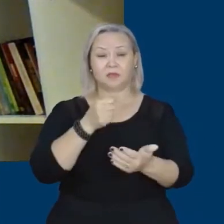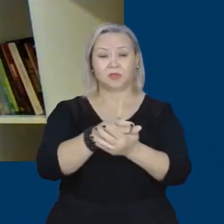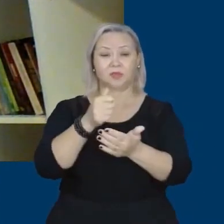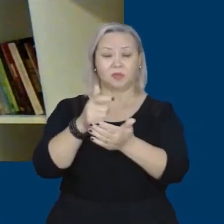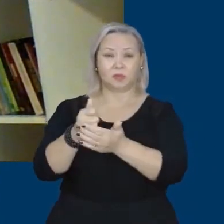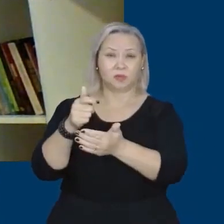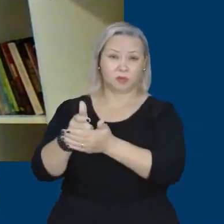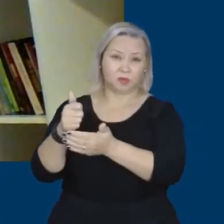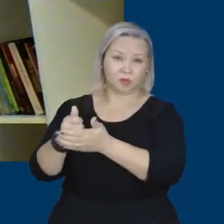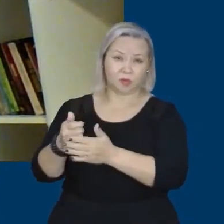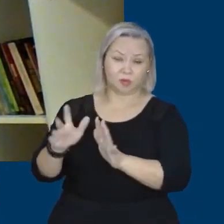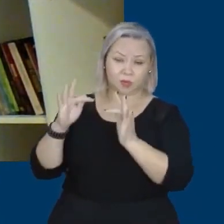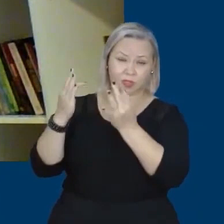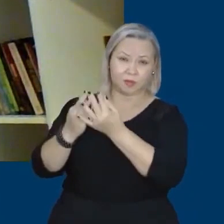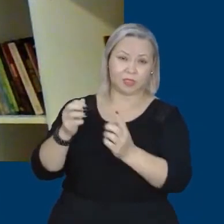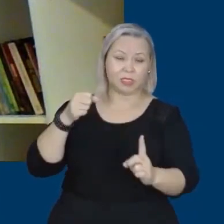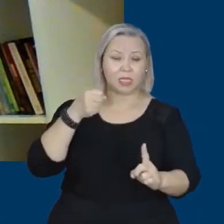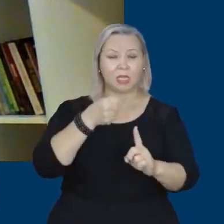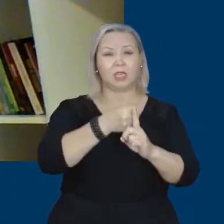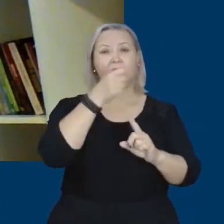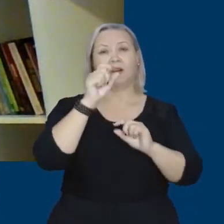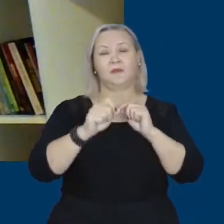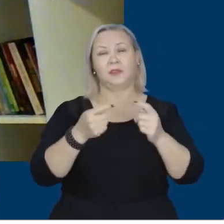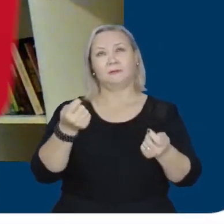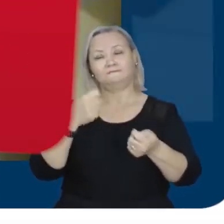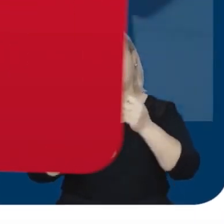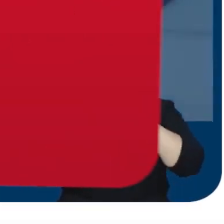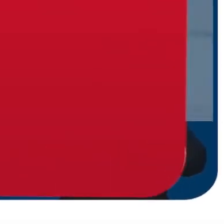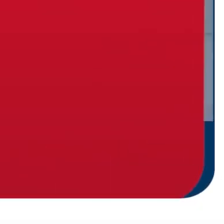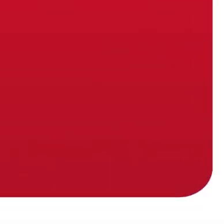e afetando fortemente a economia.